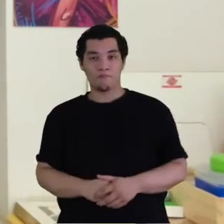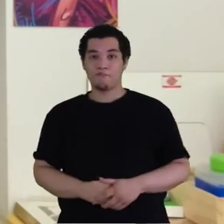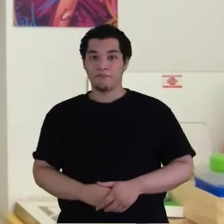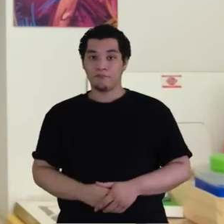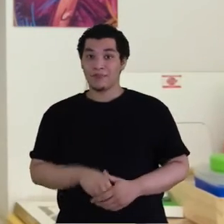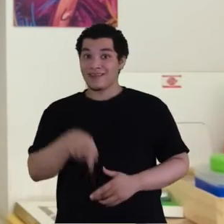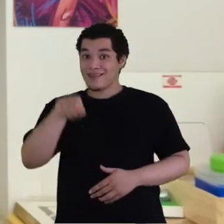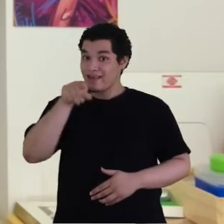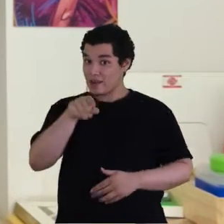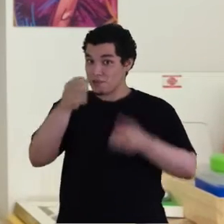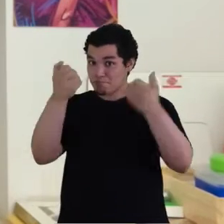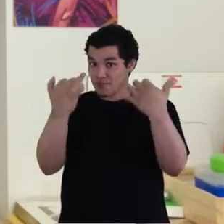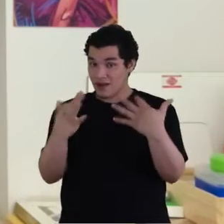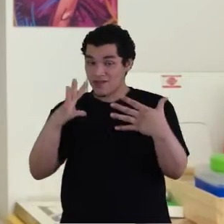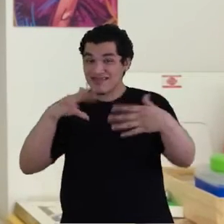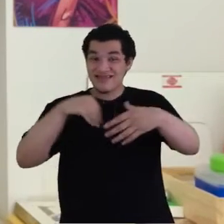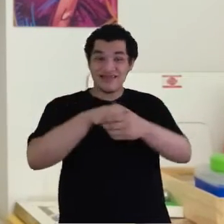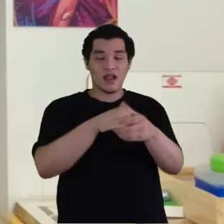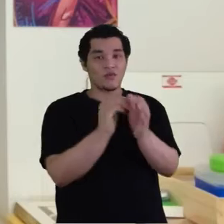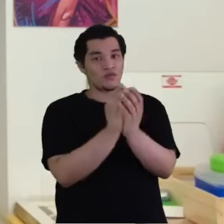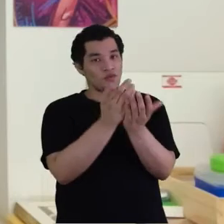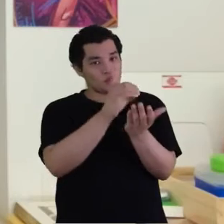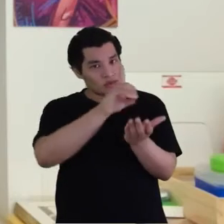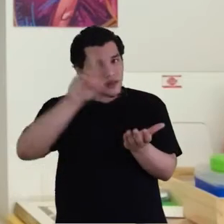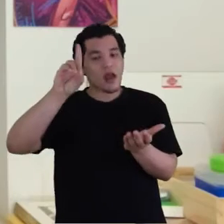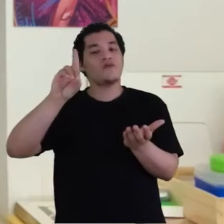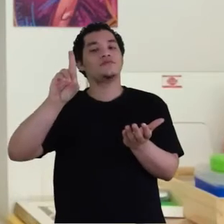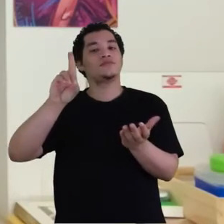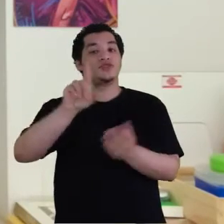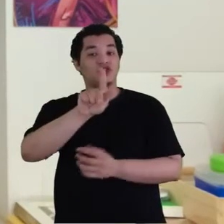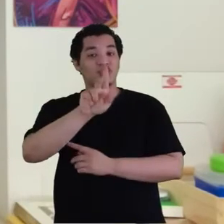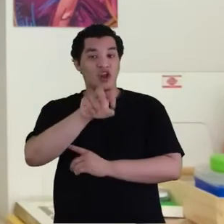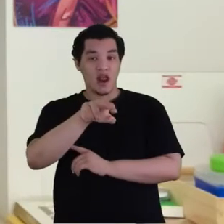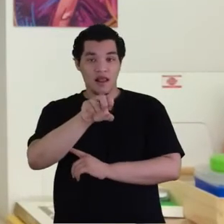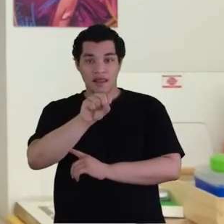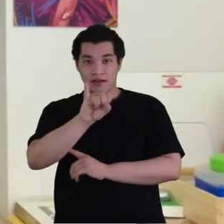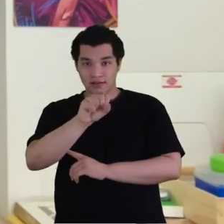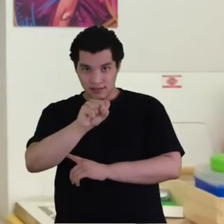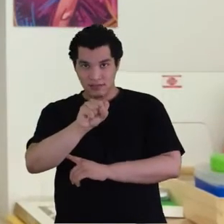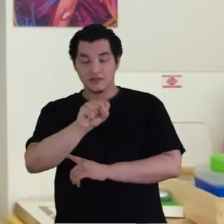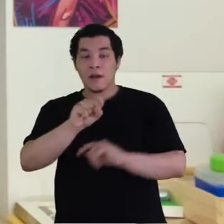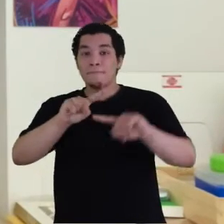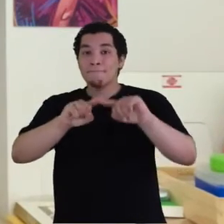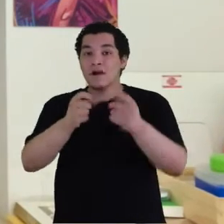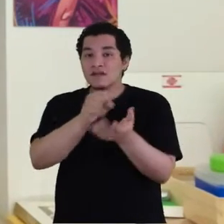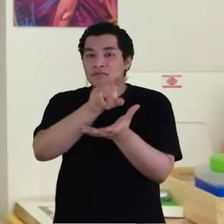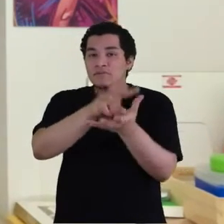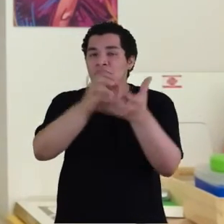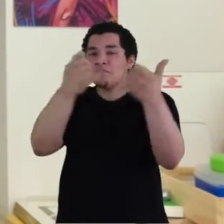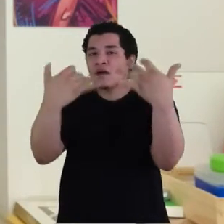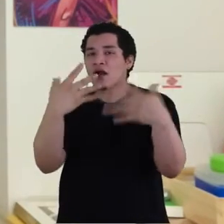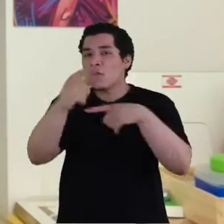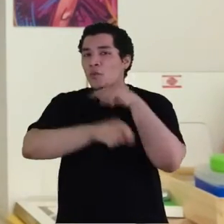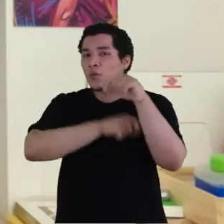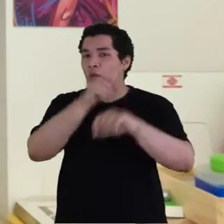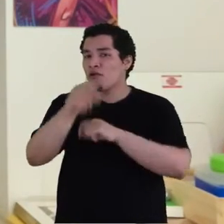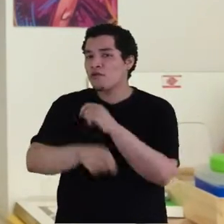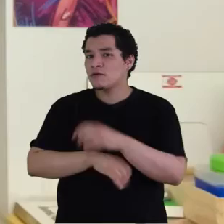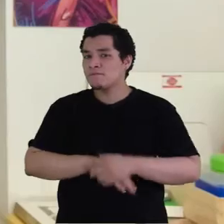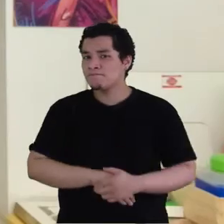contido na Gênesis bíblica. E o que diz o Espiritismo sobre essa passagem? Para isso, nós também